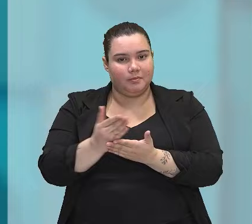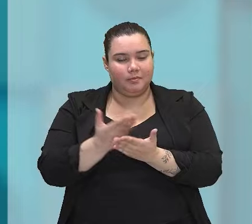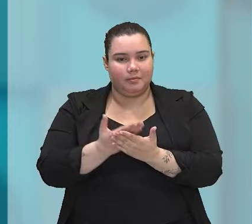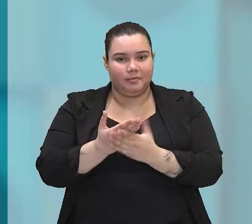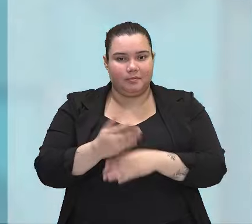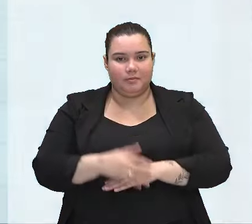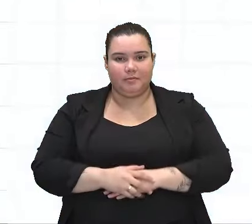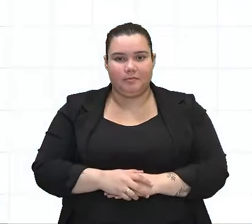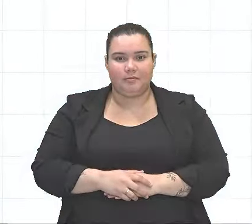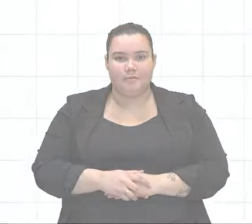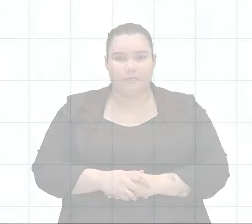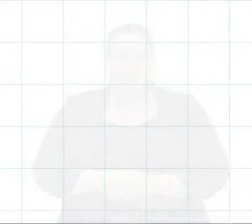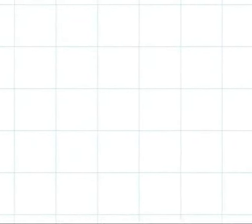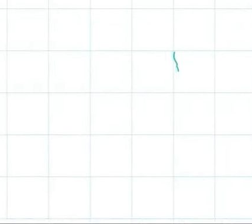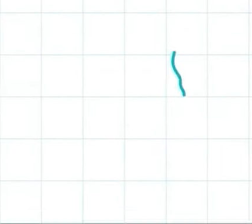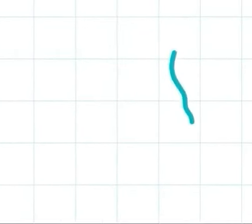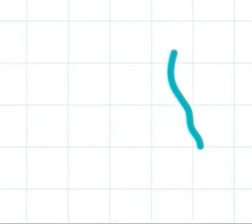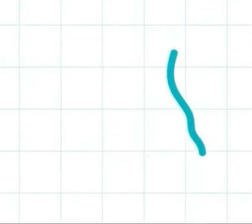à nossa aula.